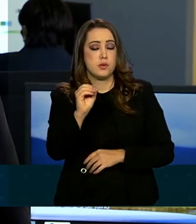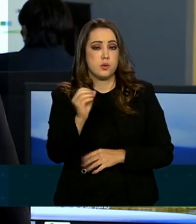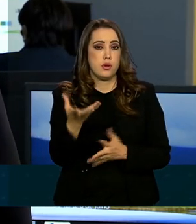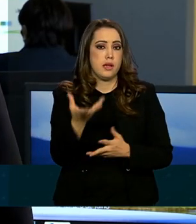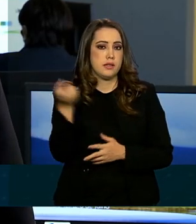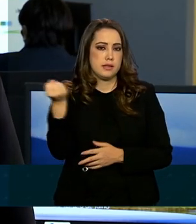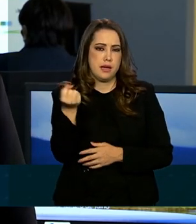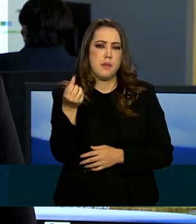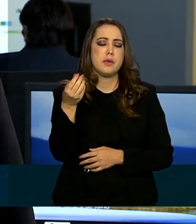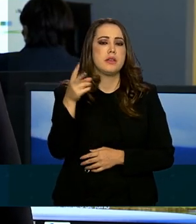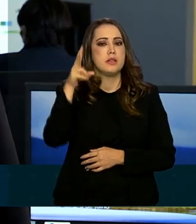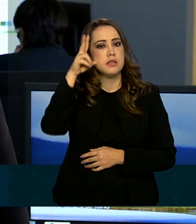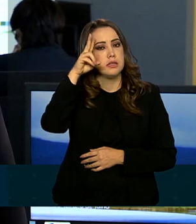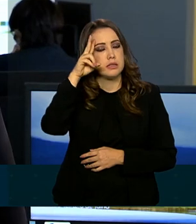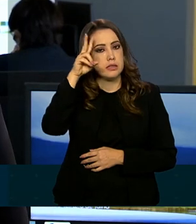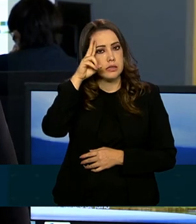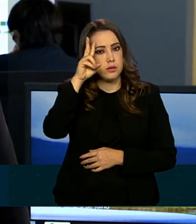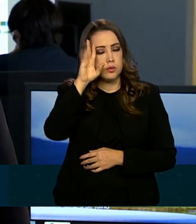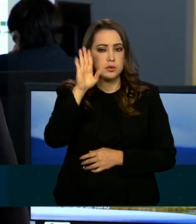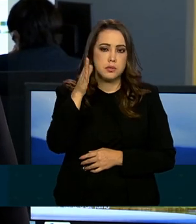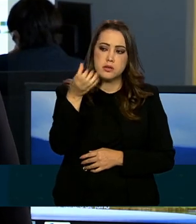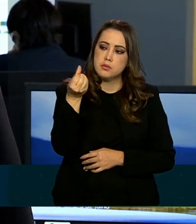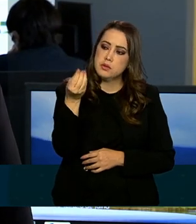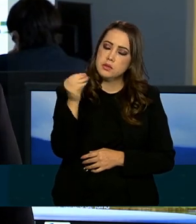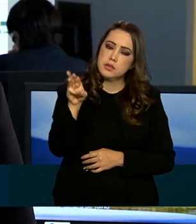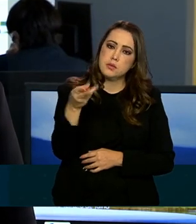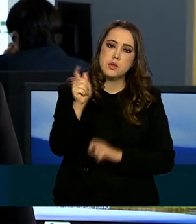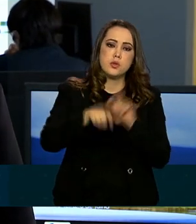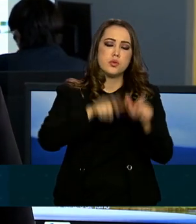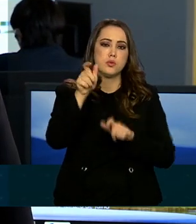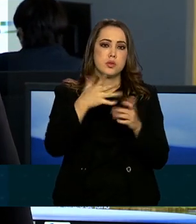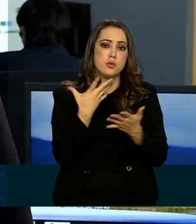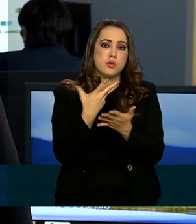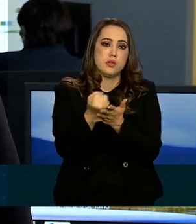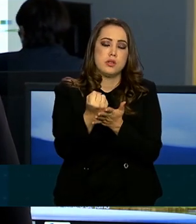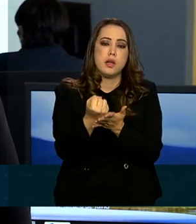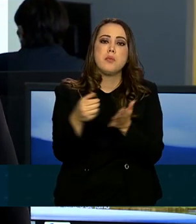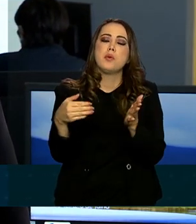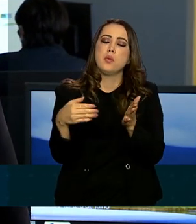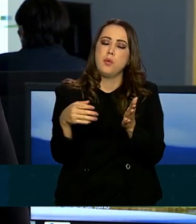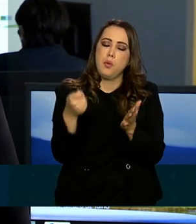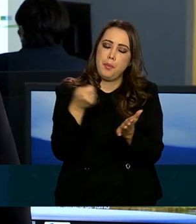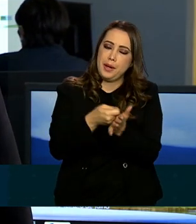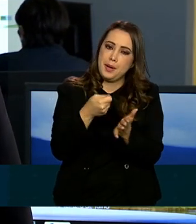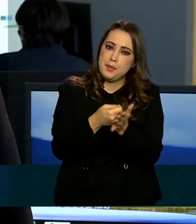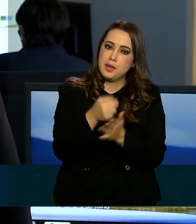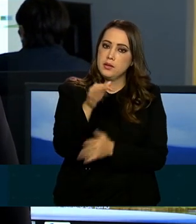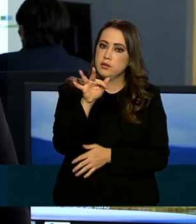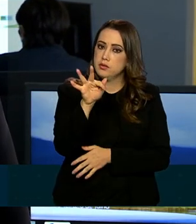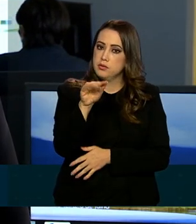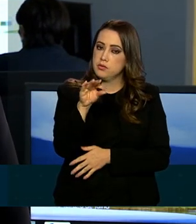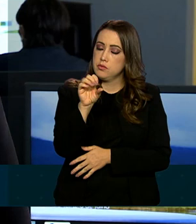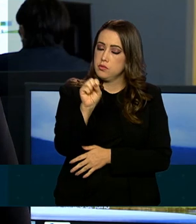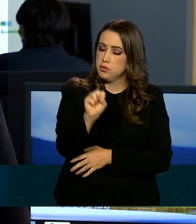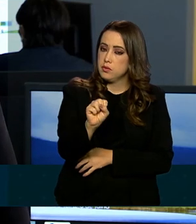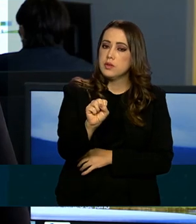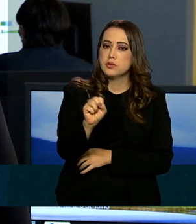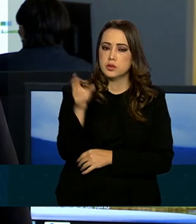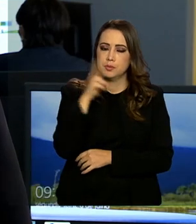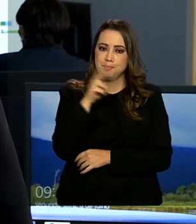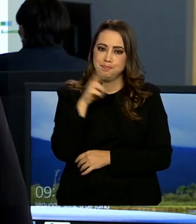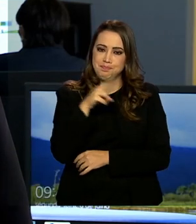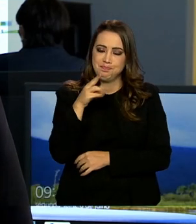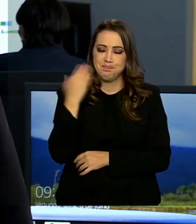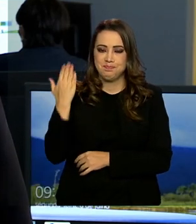Cerca de 60 milhões de trabalhadores vão ser beneficiados pelo pagamento do FGTS emergencial. Maurício de Almeida,